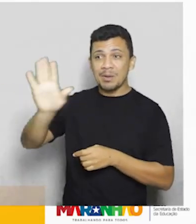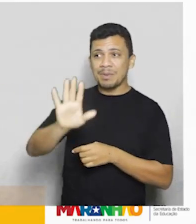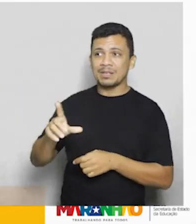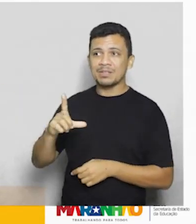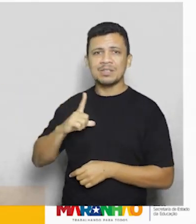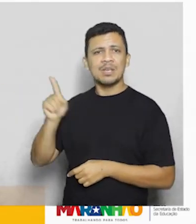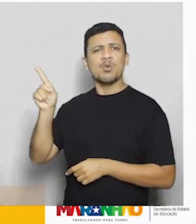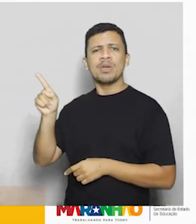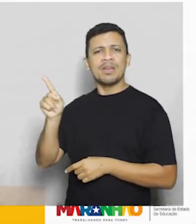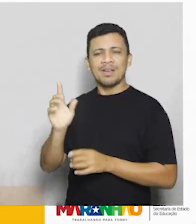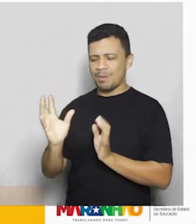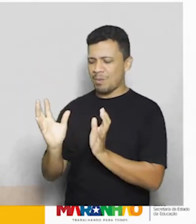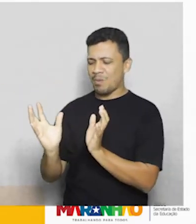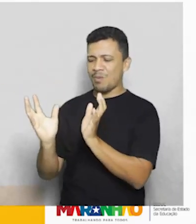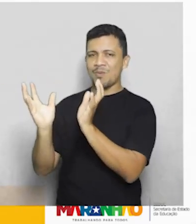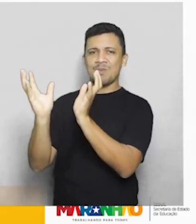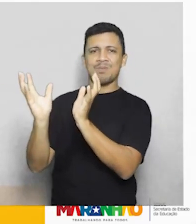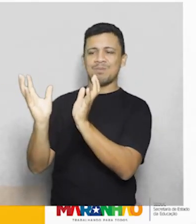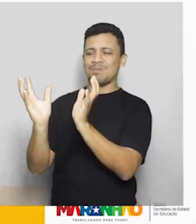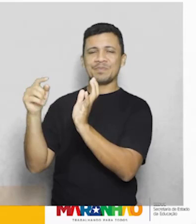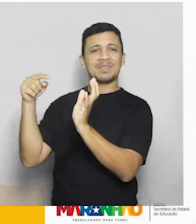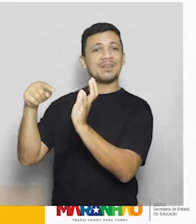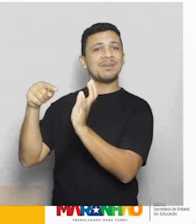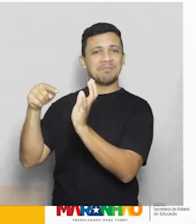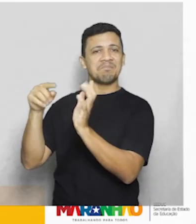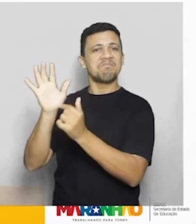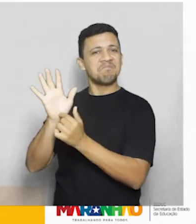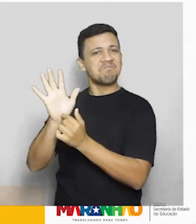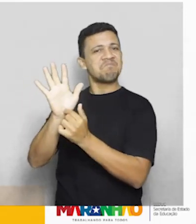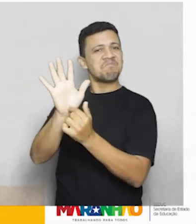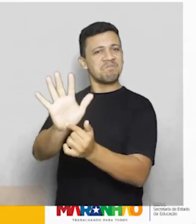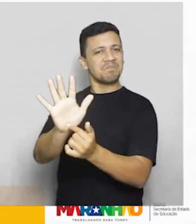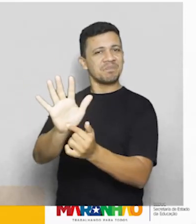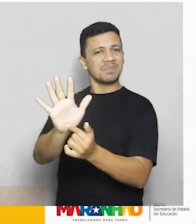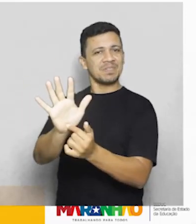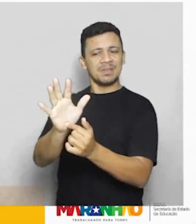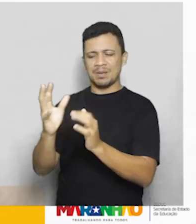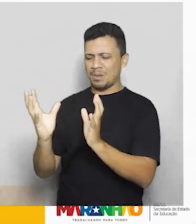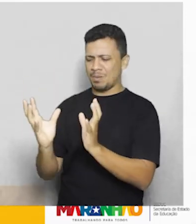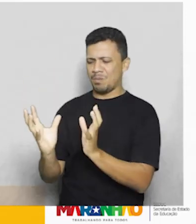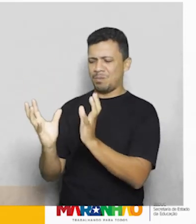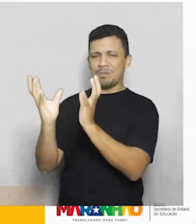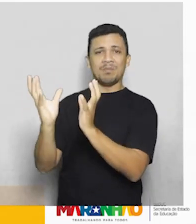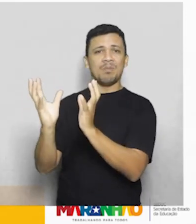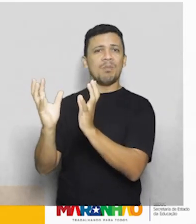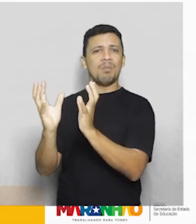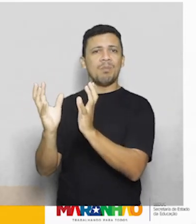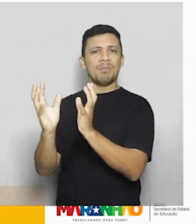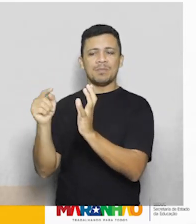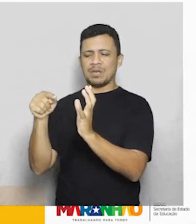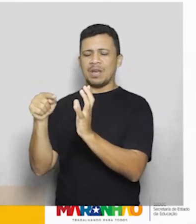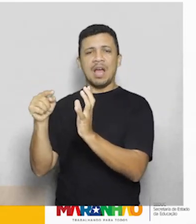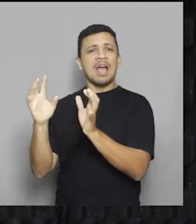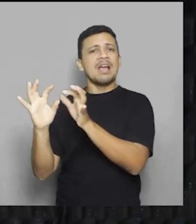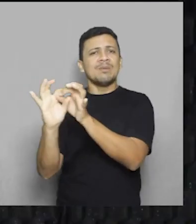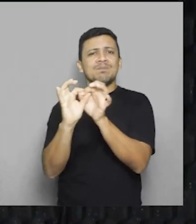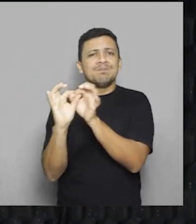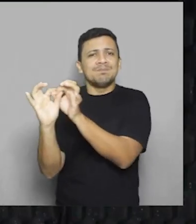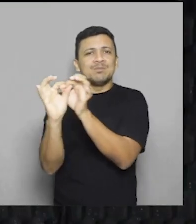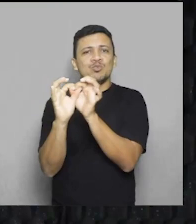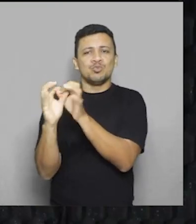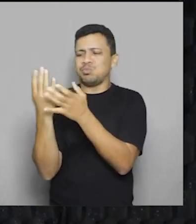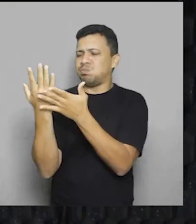bem aqui a representação. Então, quando ele fala de encher la mano, juntar as mãos, né,